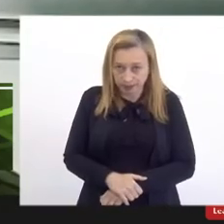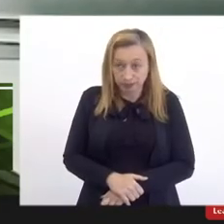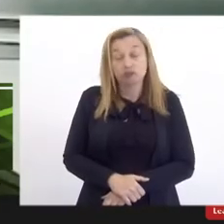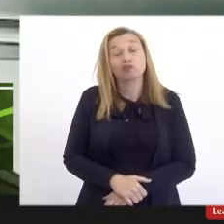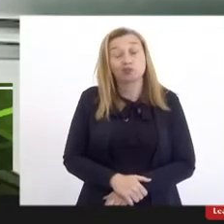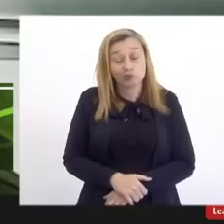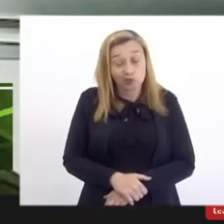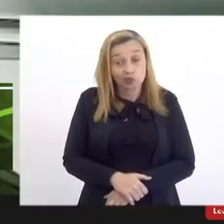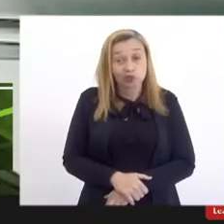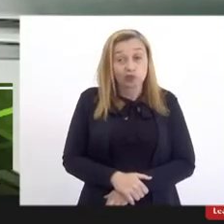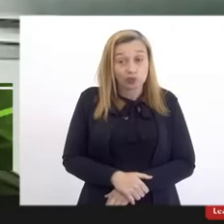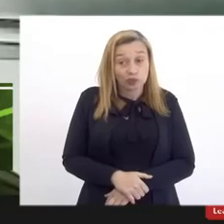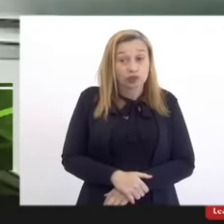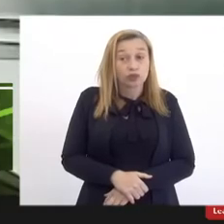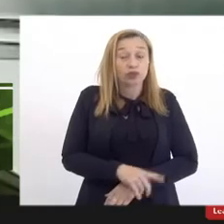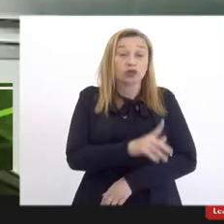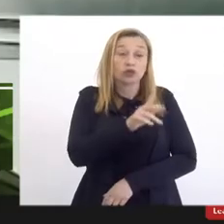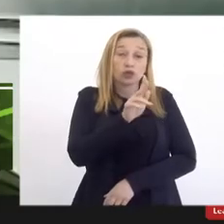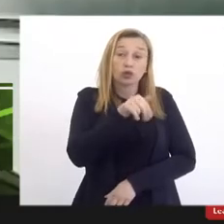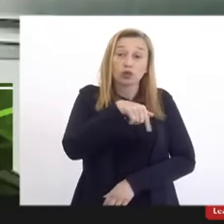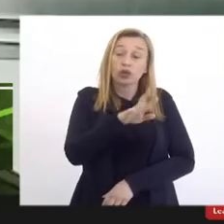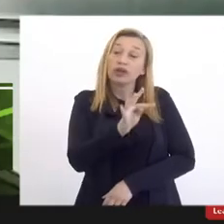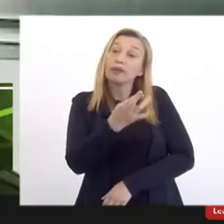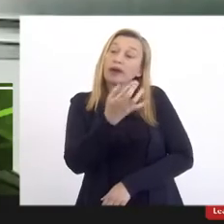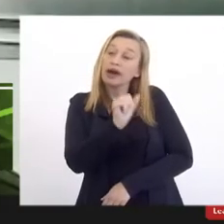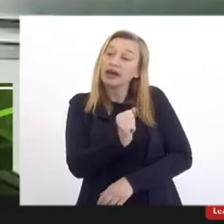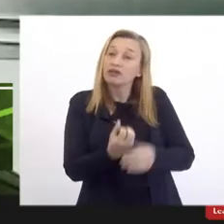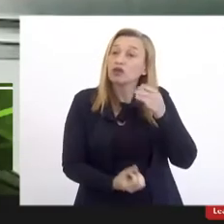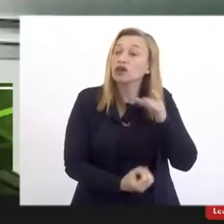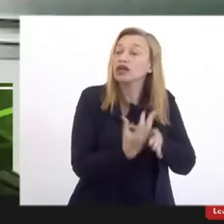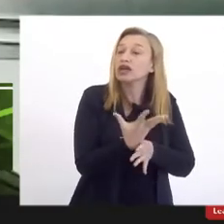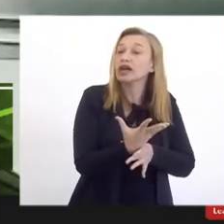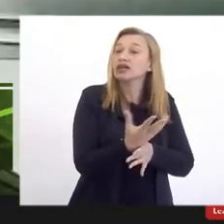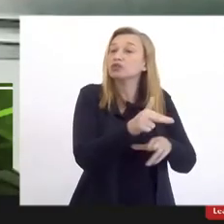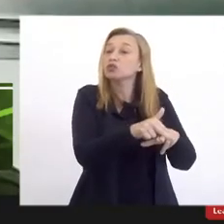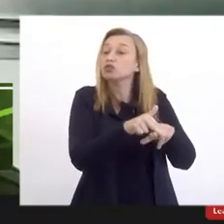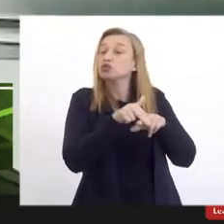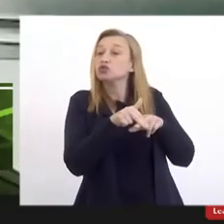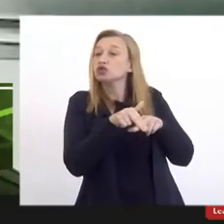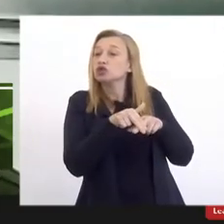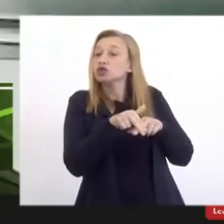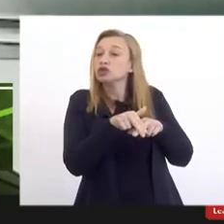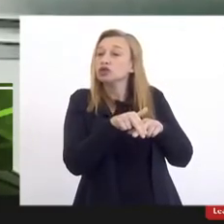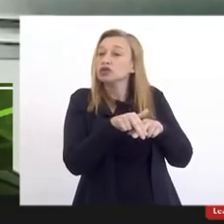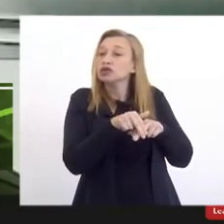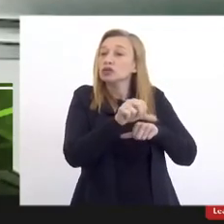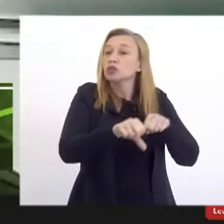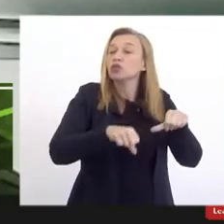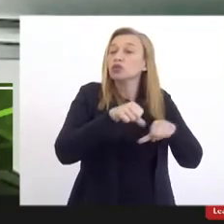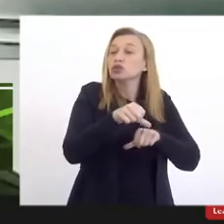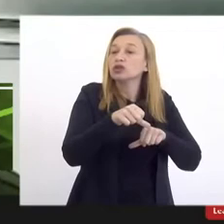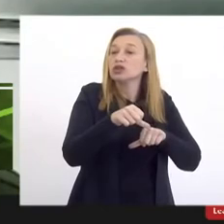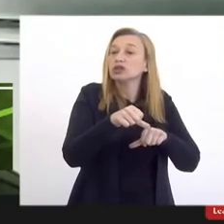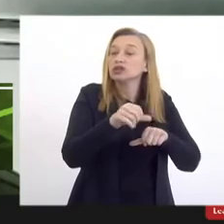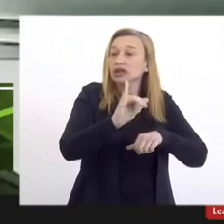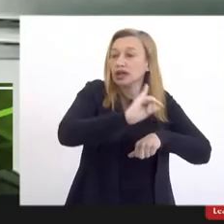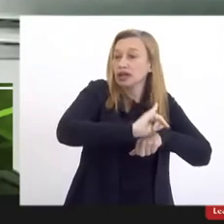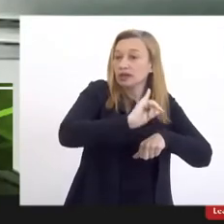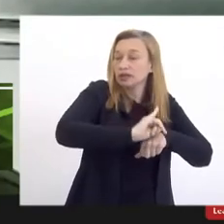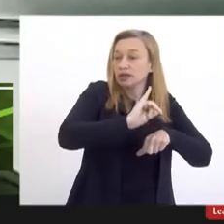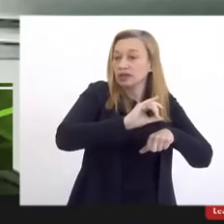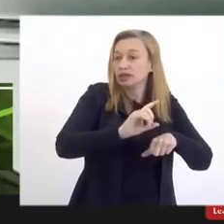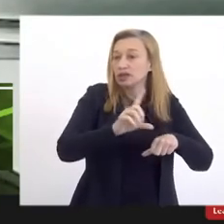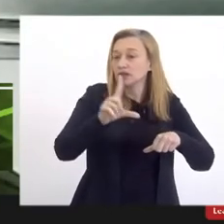A pujante Guanabara que foi criada função da mudança da capital do Distrito